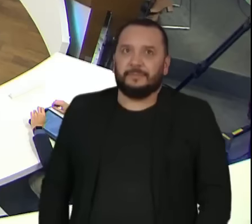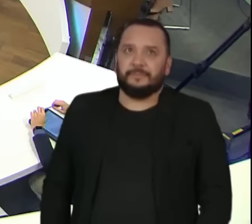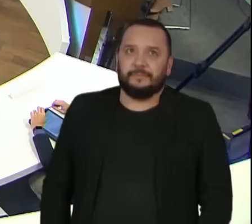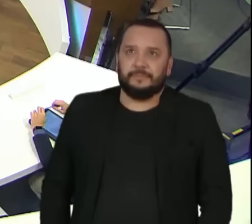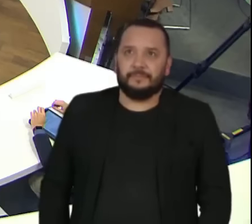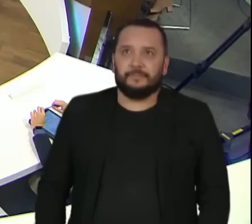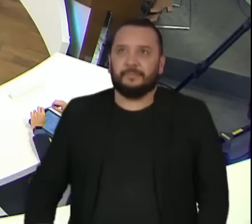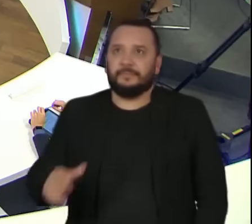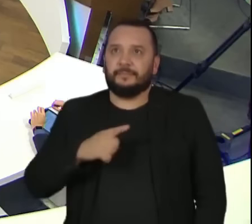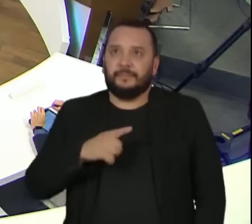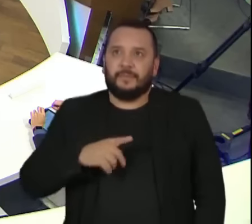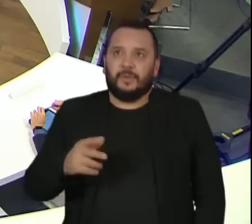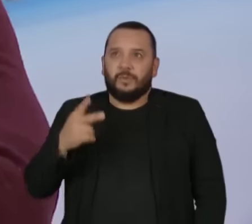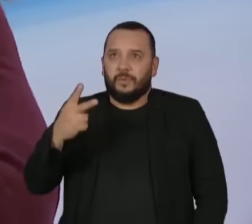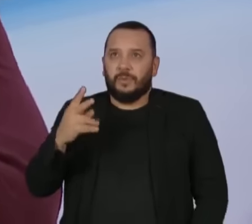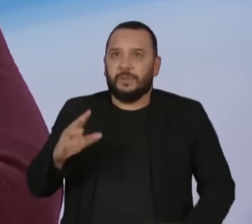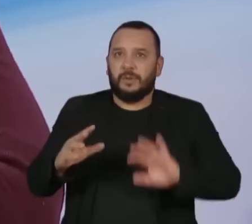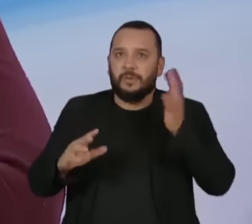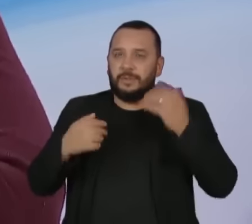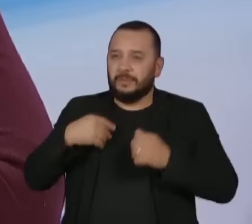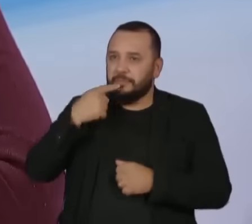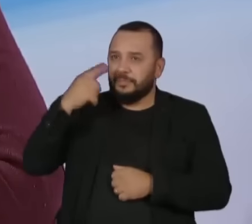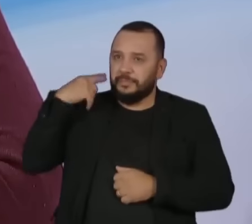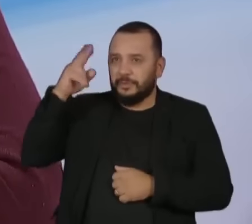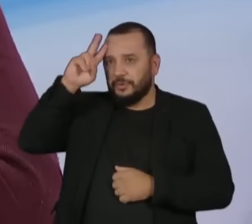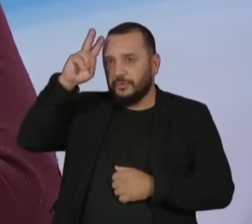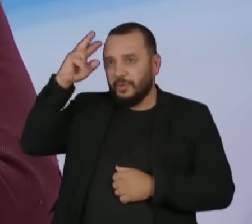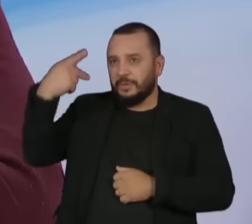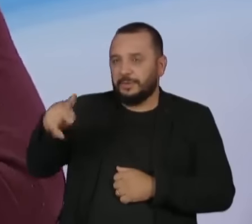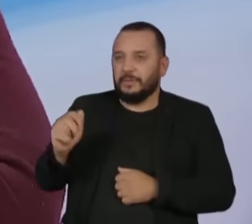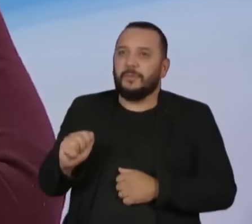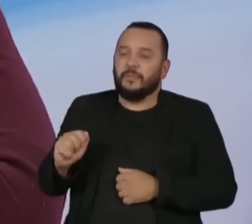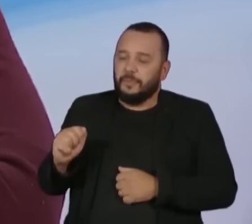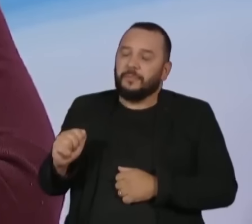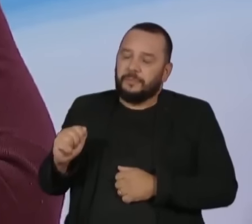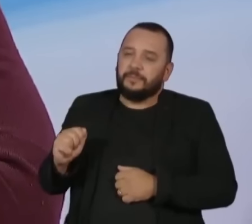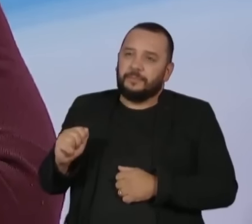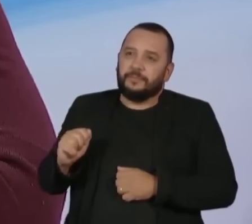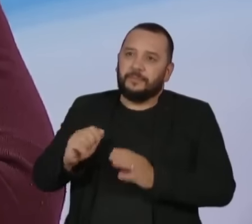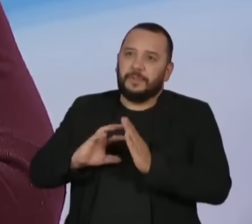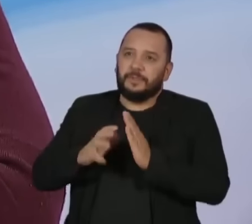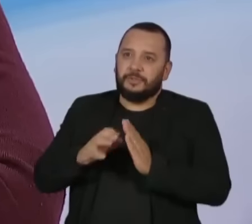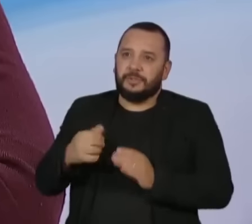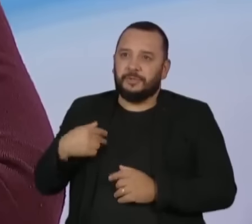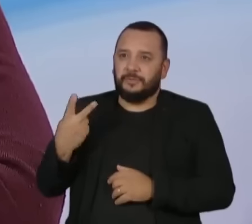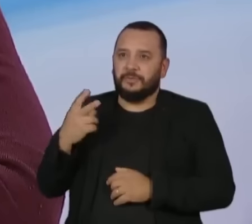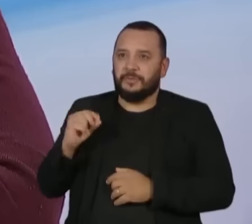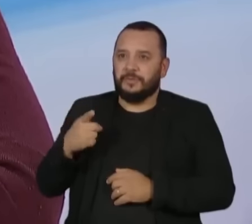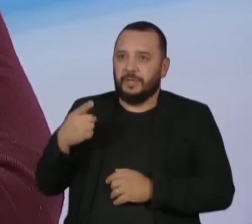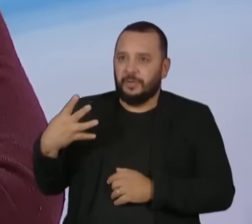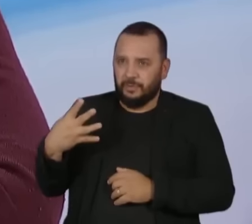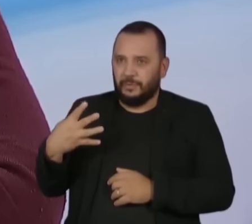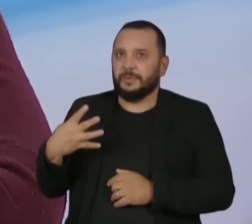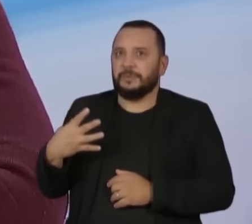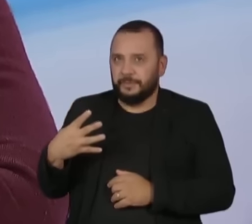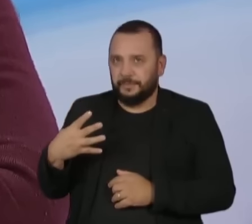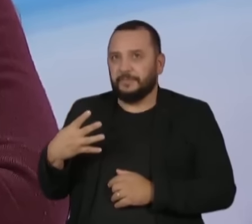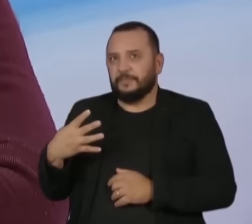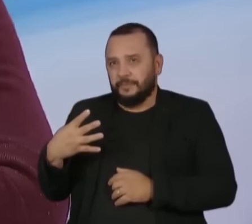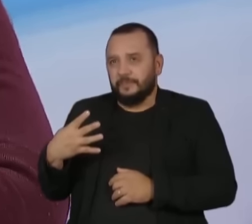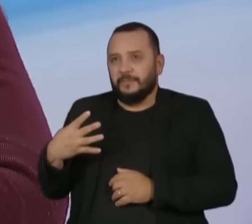Dois fatos recentes da história do seu partido. O primeiro deles, em 2014, quando